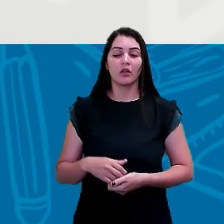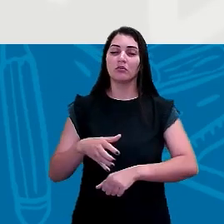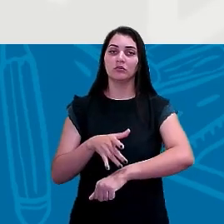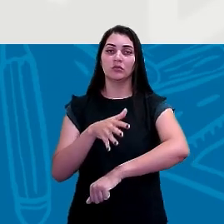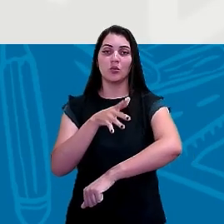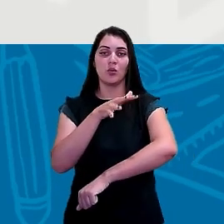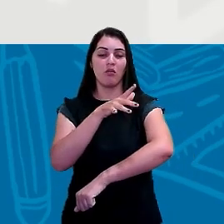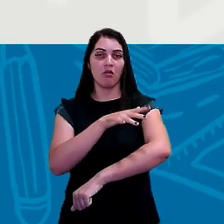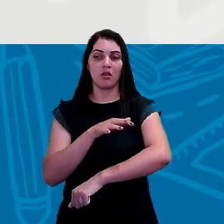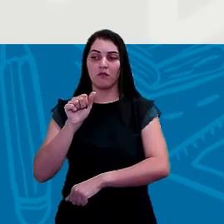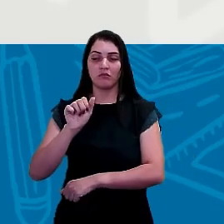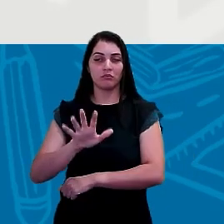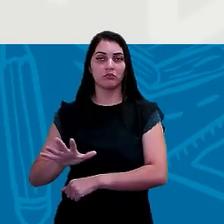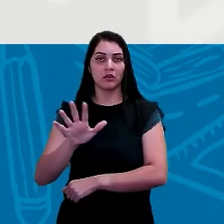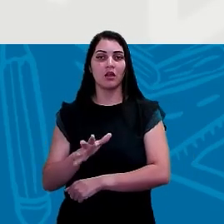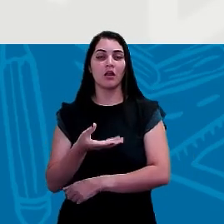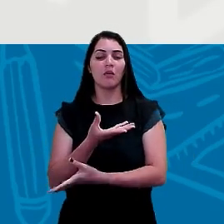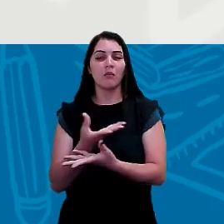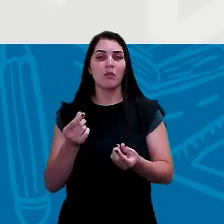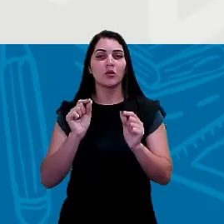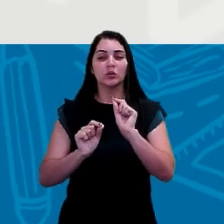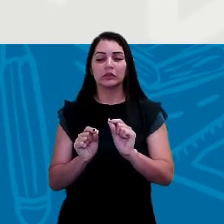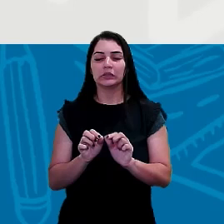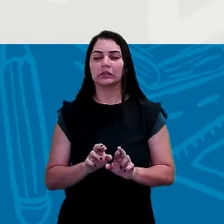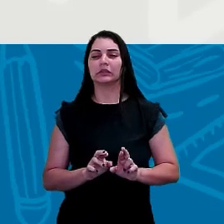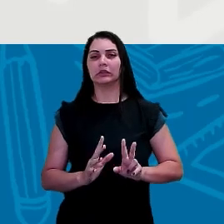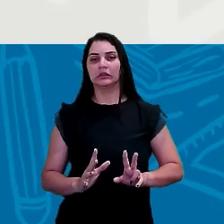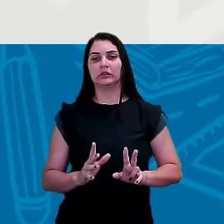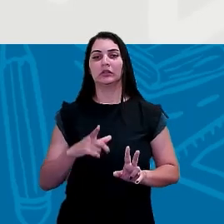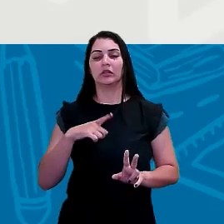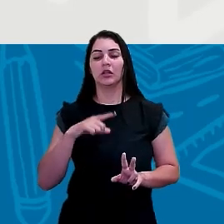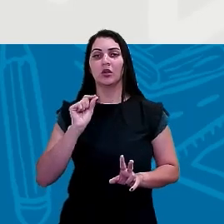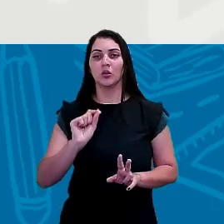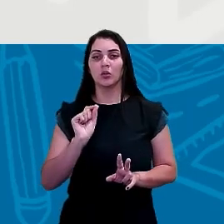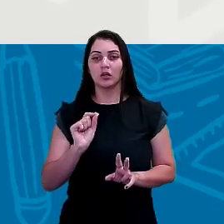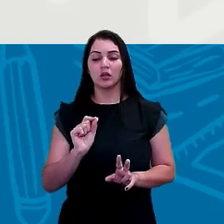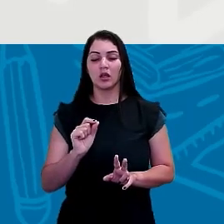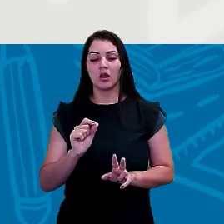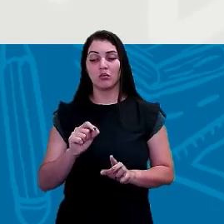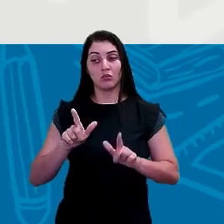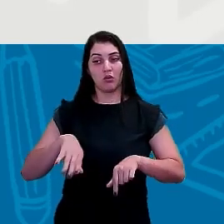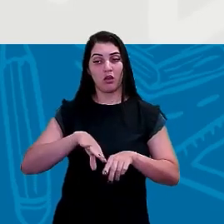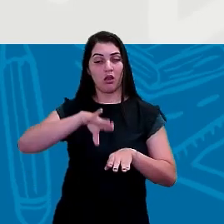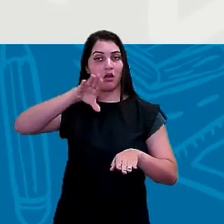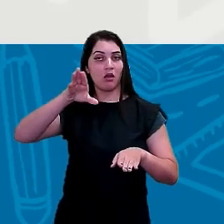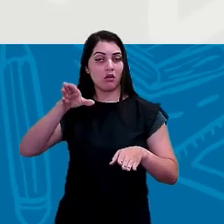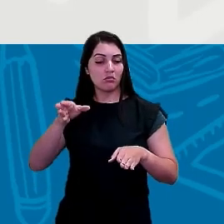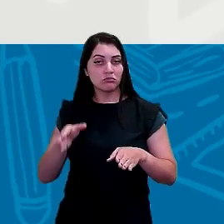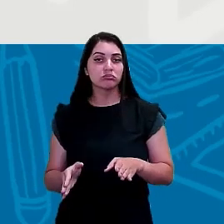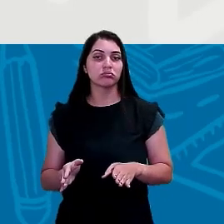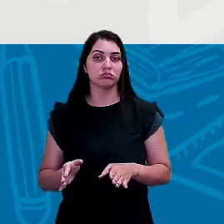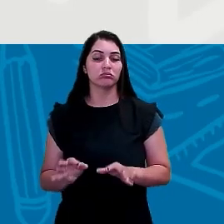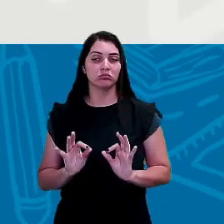da Ásia, ele é muito também peculiar. Ele tem a área mais alta do